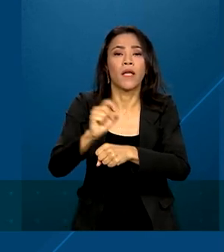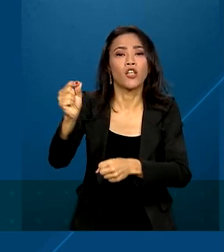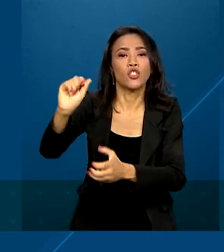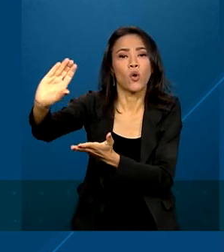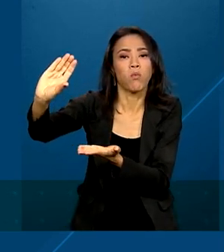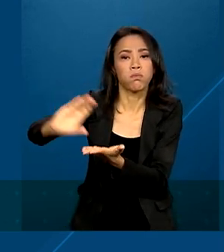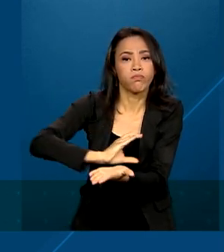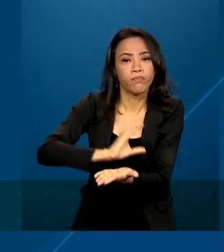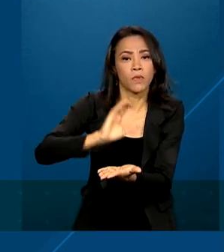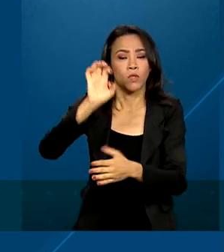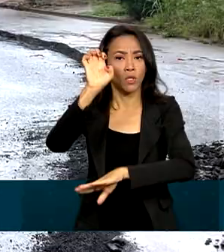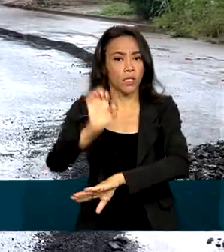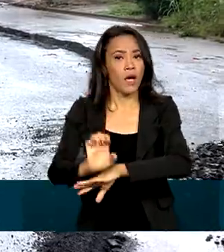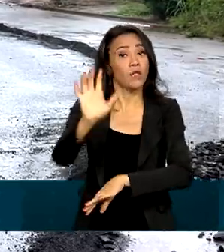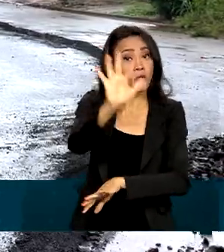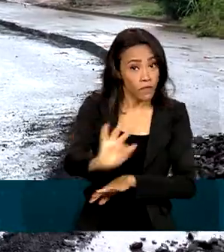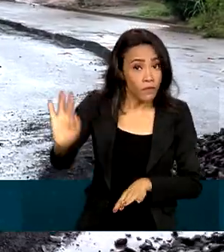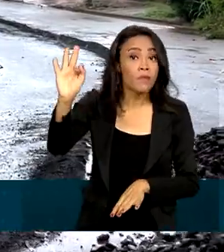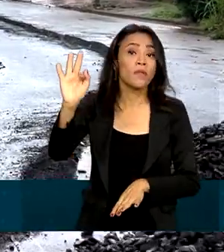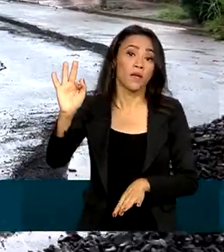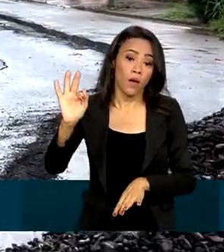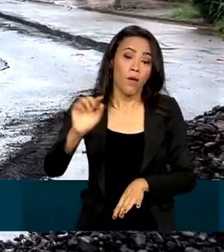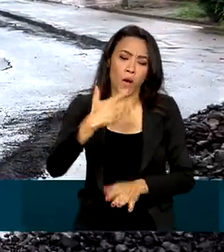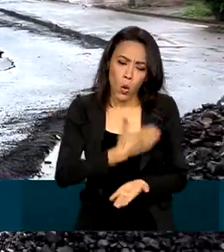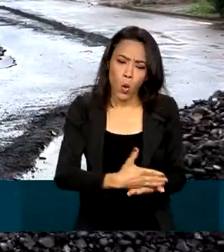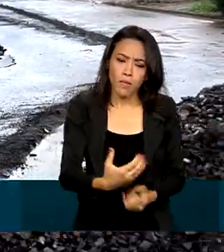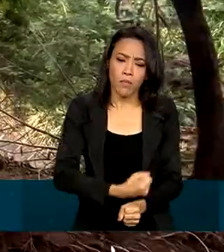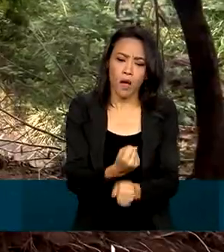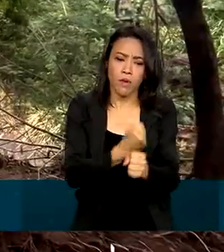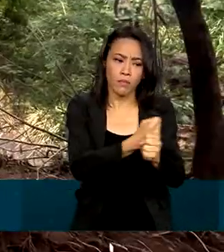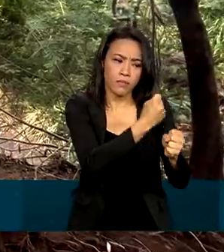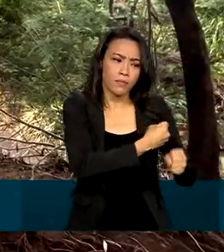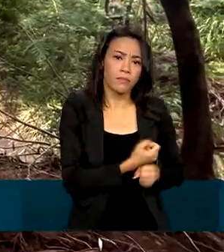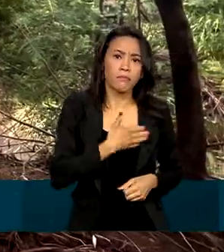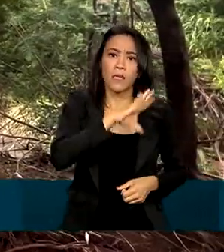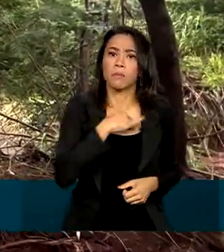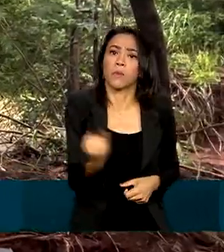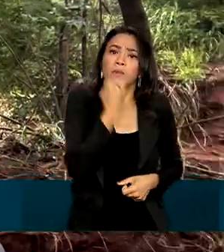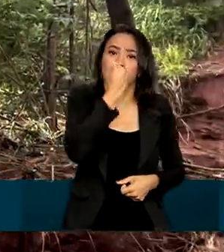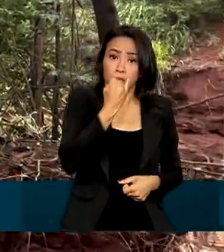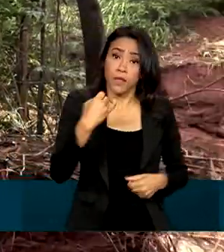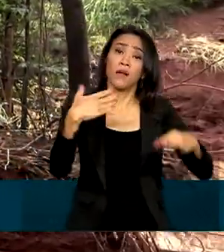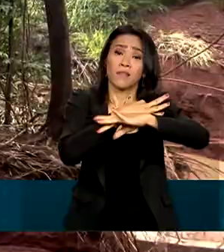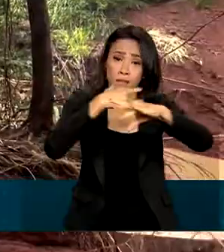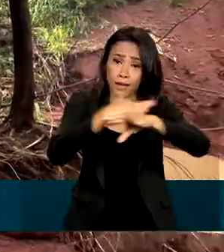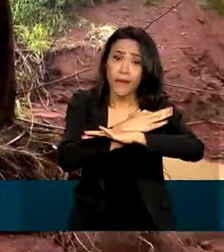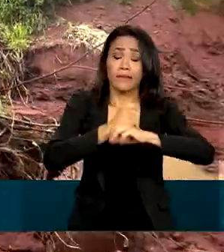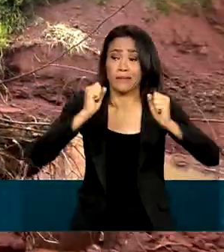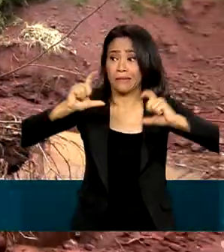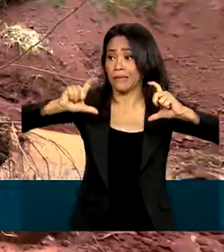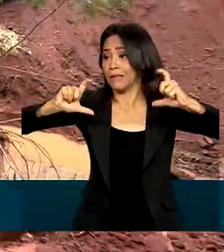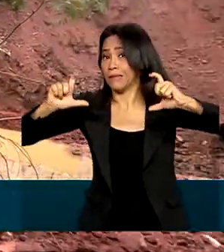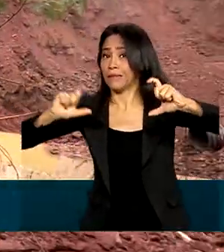estaduais e federais pra começar as obras mais importantes. A cidade continua em estado de